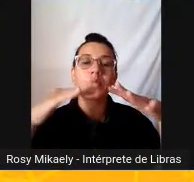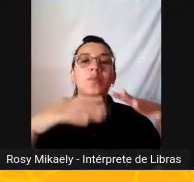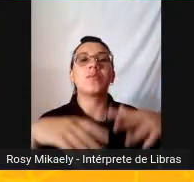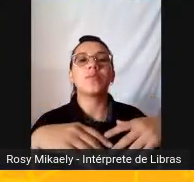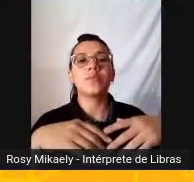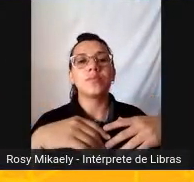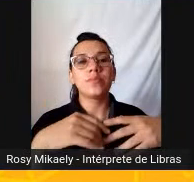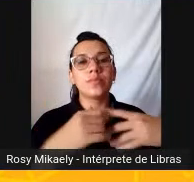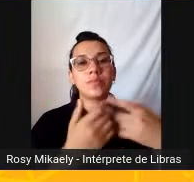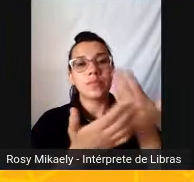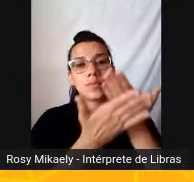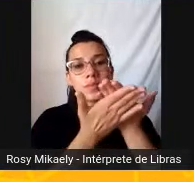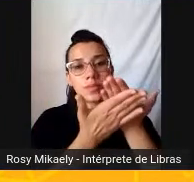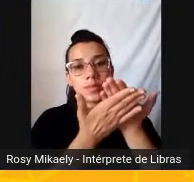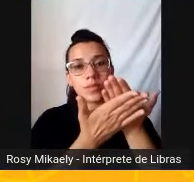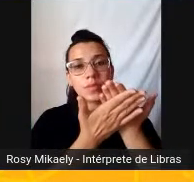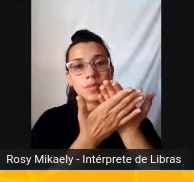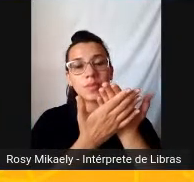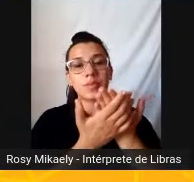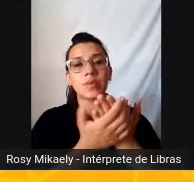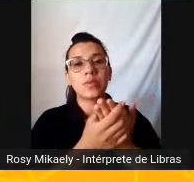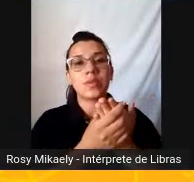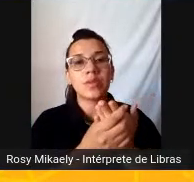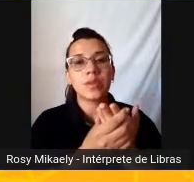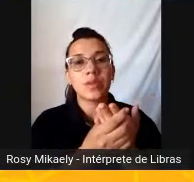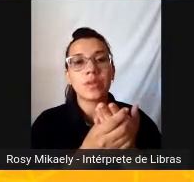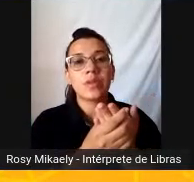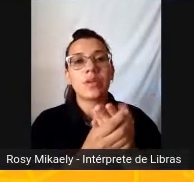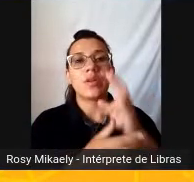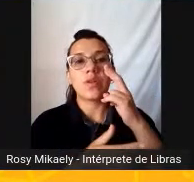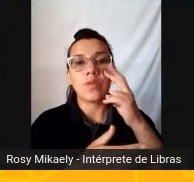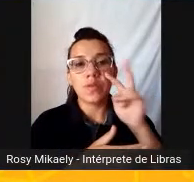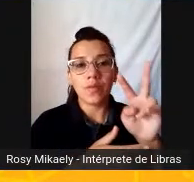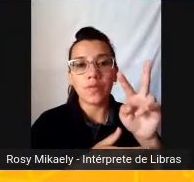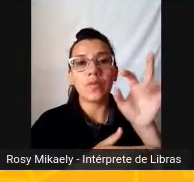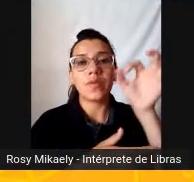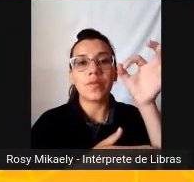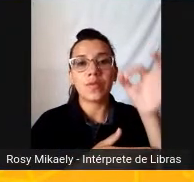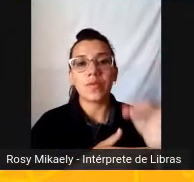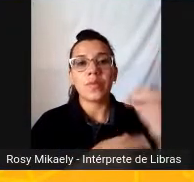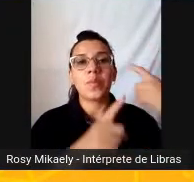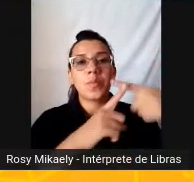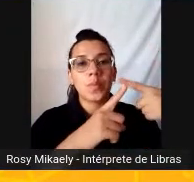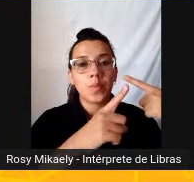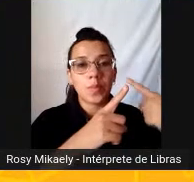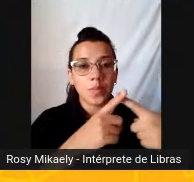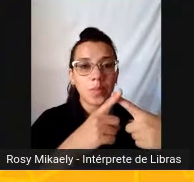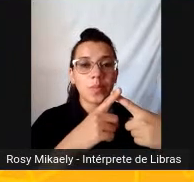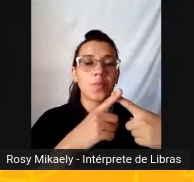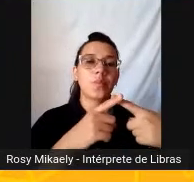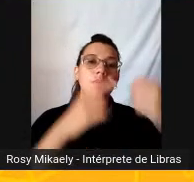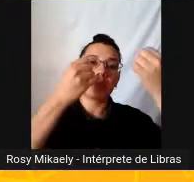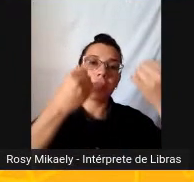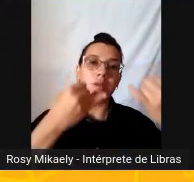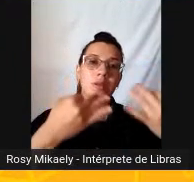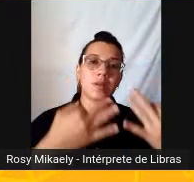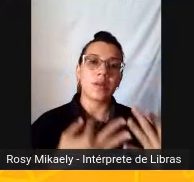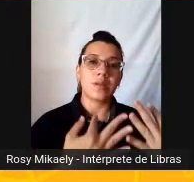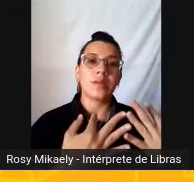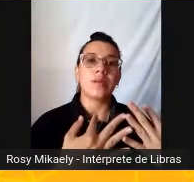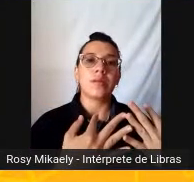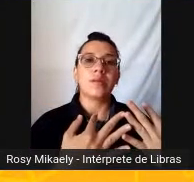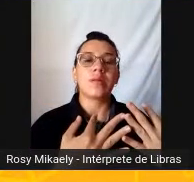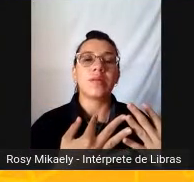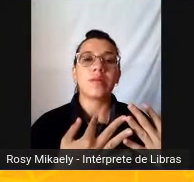pular Essa questão E dizer que ela está Errada, não Porque ela atende Ao enunciado E ela diz que fala Da própria obra E se nós olharmos